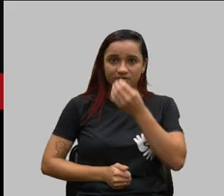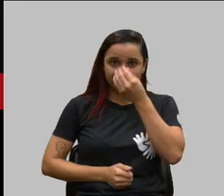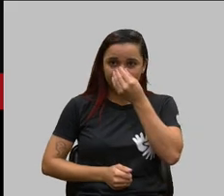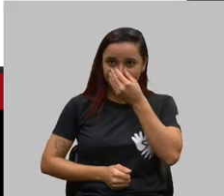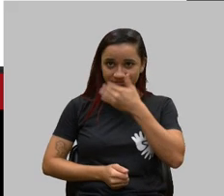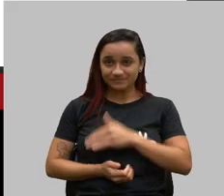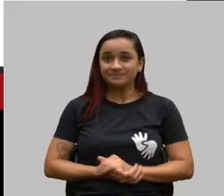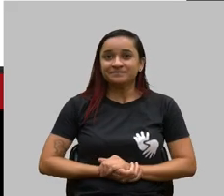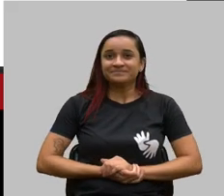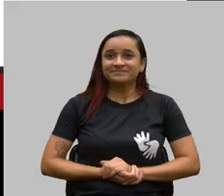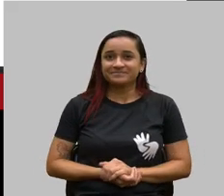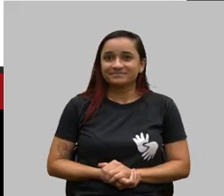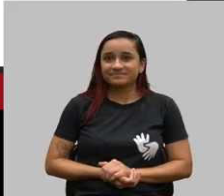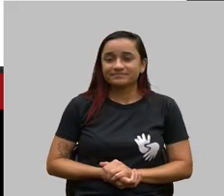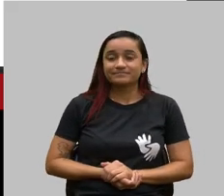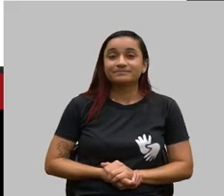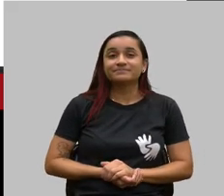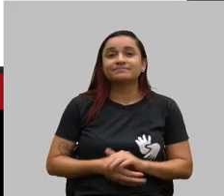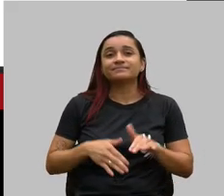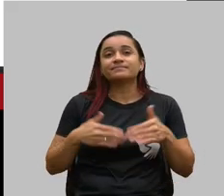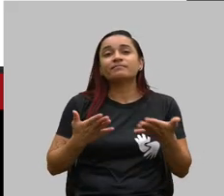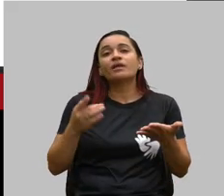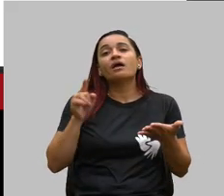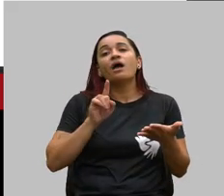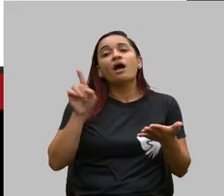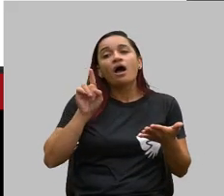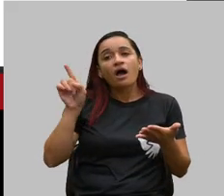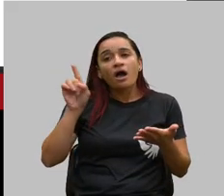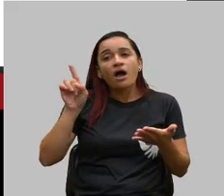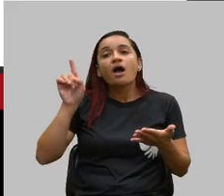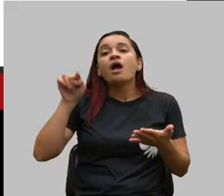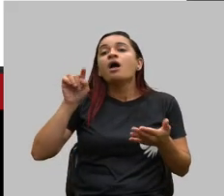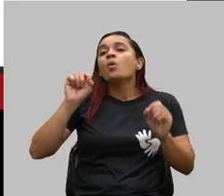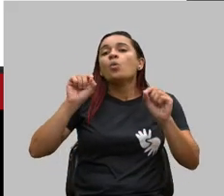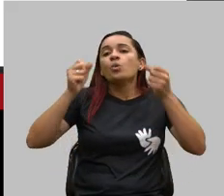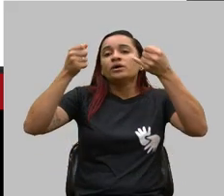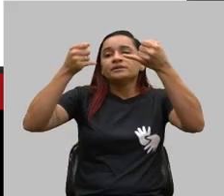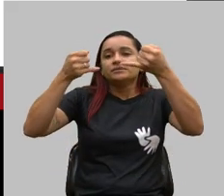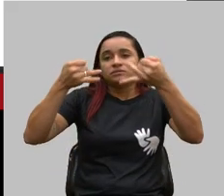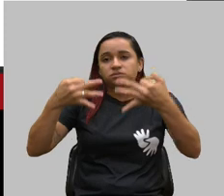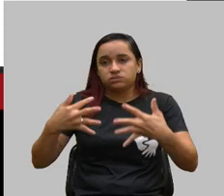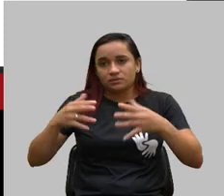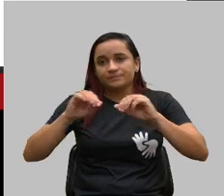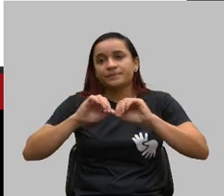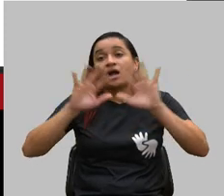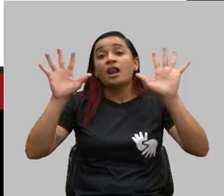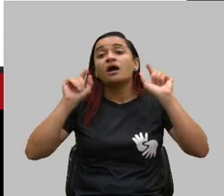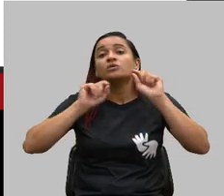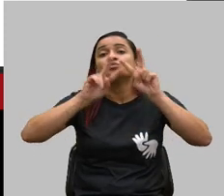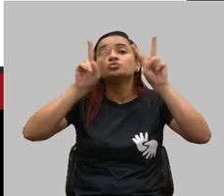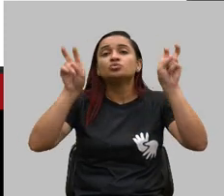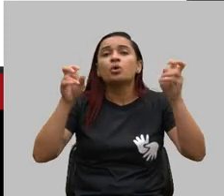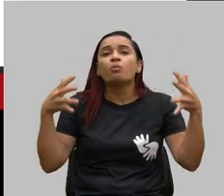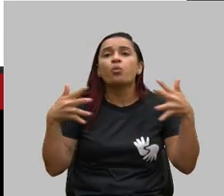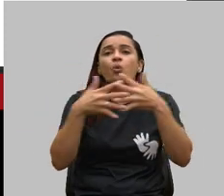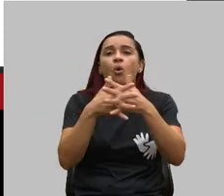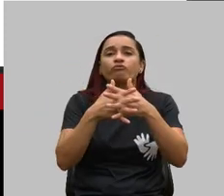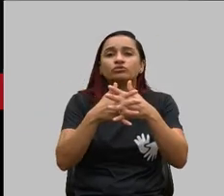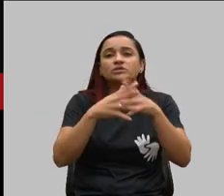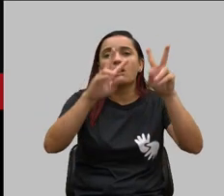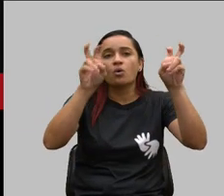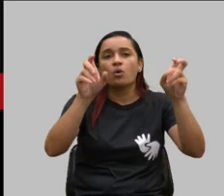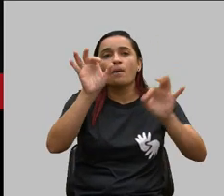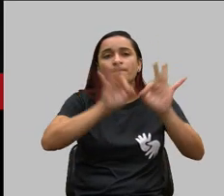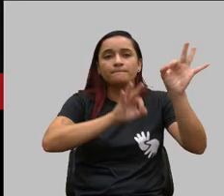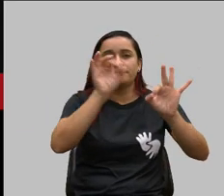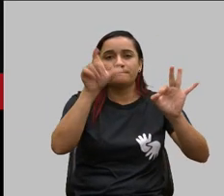e aqui é só um esclarecimento que há uma confusão em relação ao plano coletivo porque o contratante desse